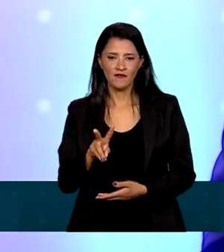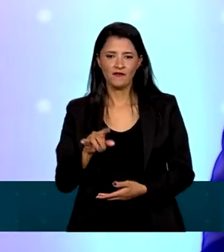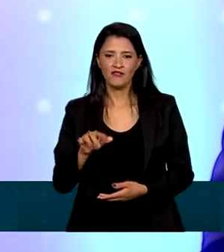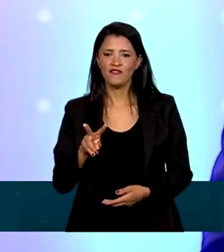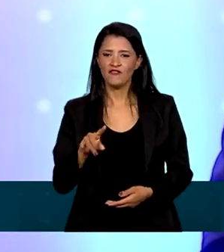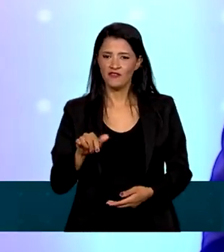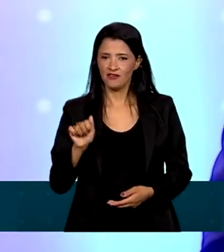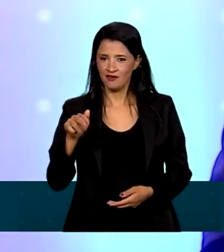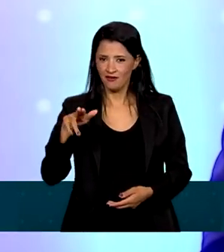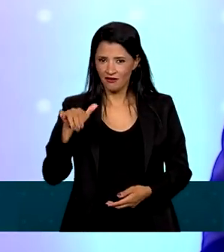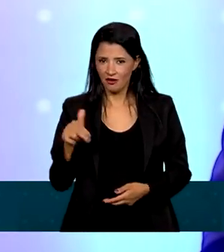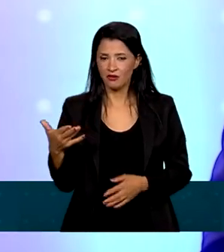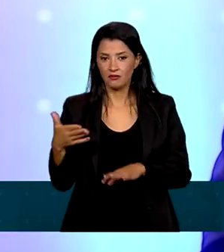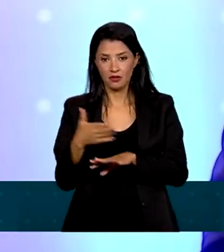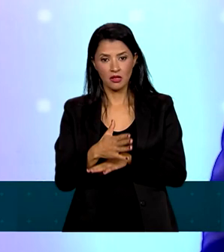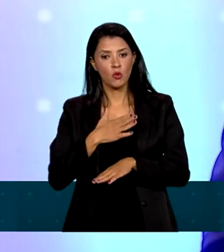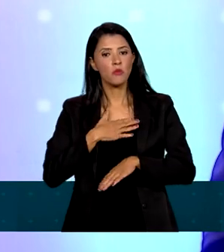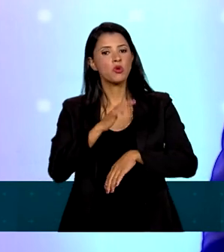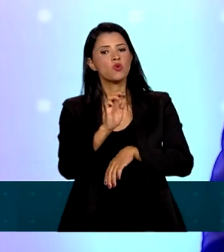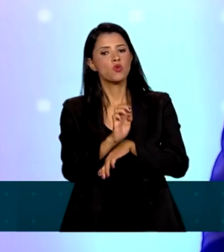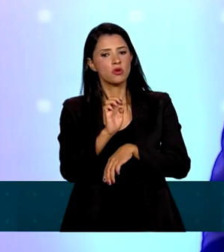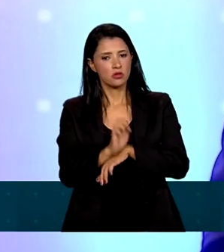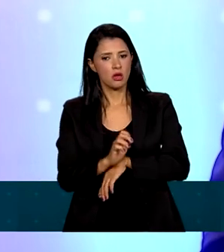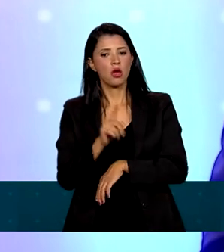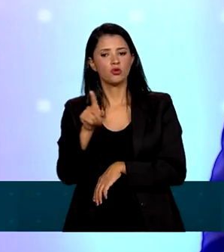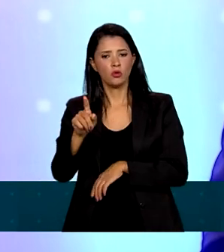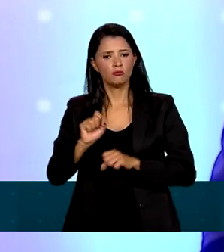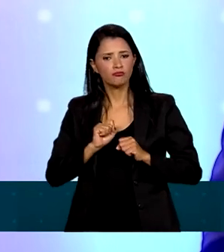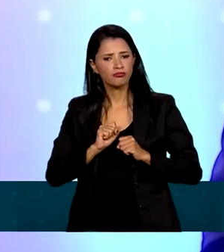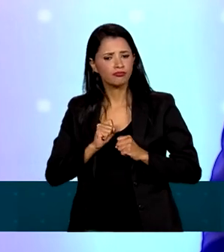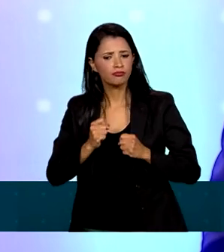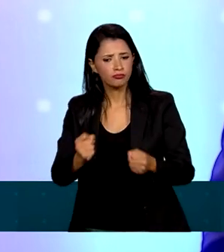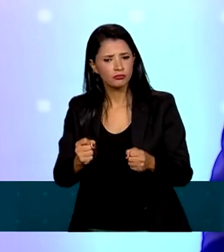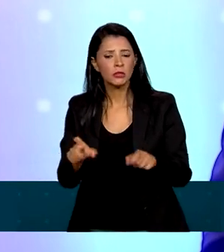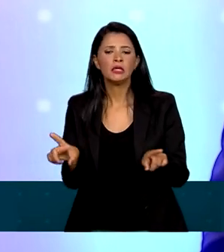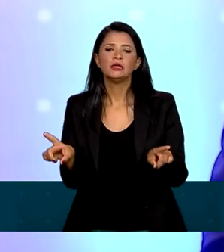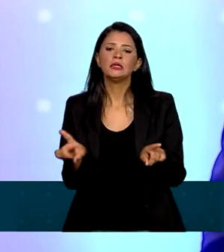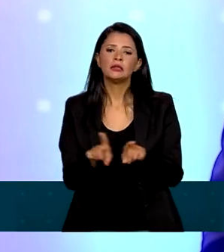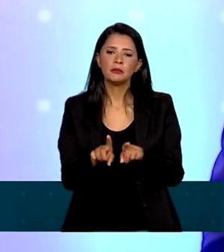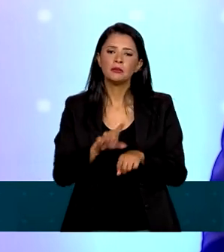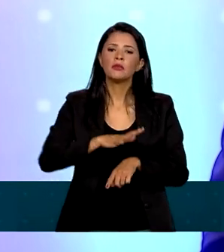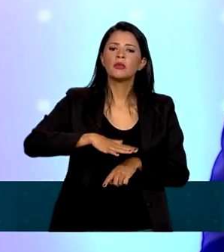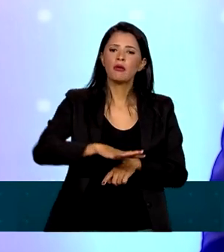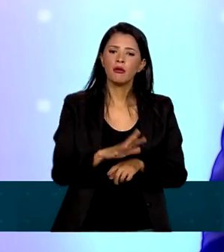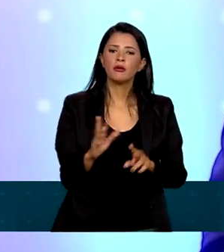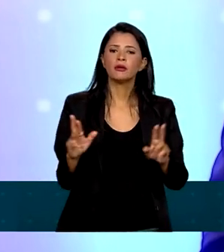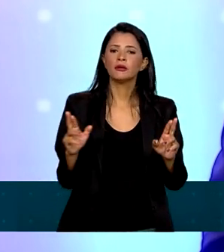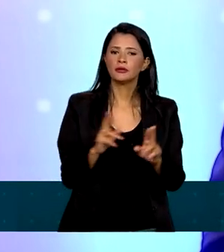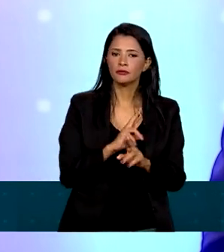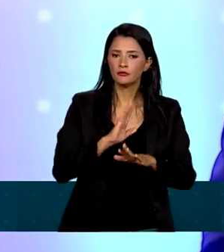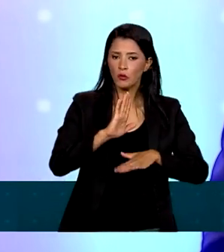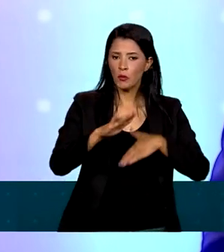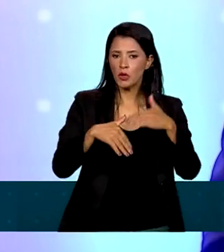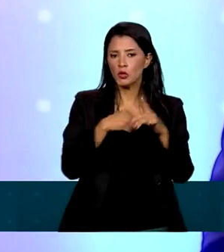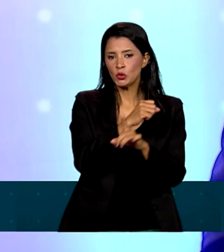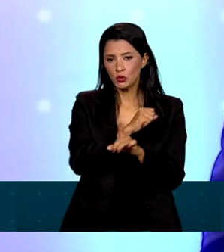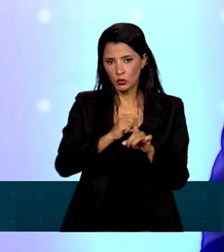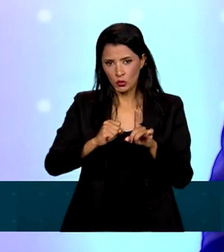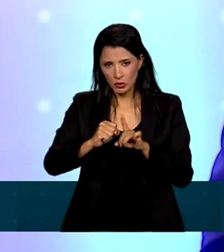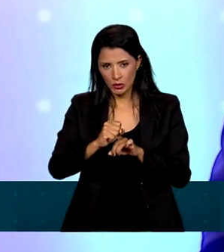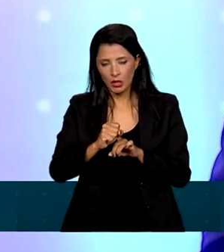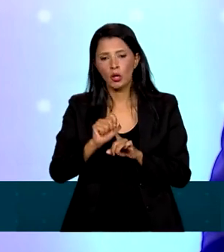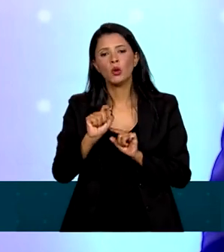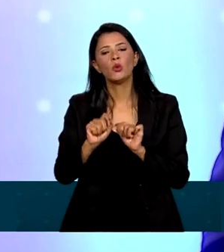atuou lá no meu estado, com grande desempenho. E, na área relacionada ao desenvolvimento social, propriamente,